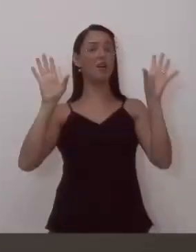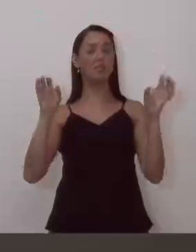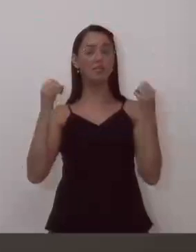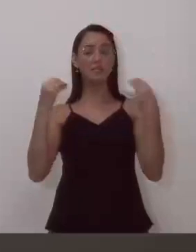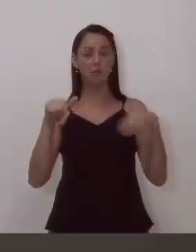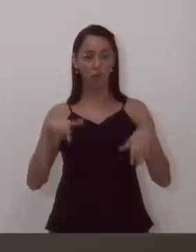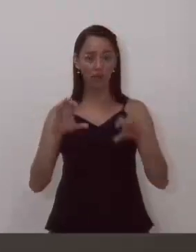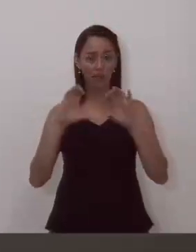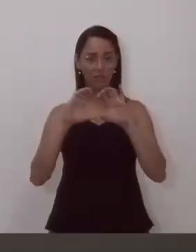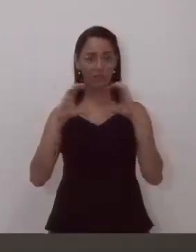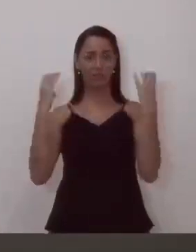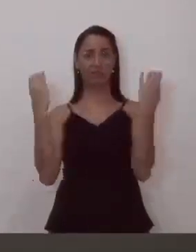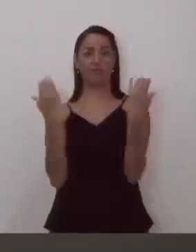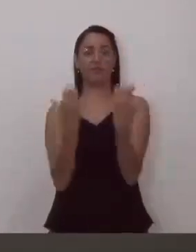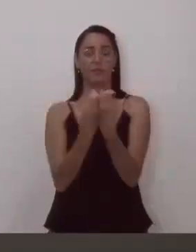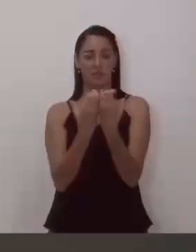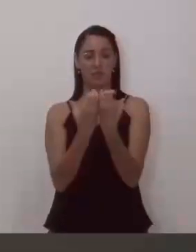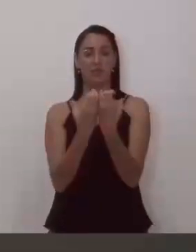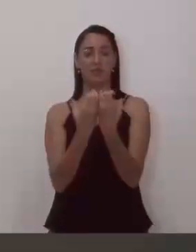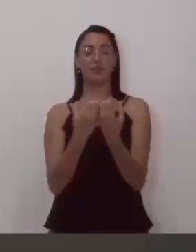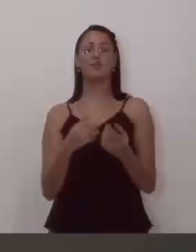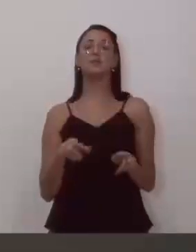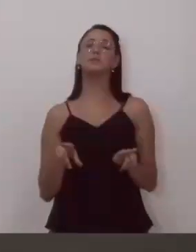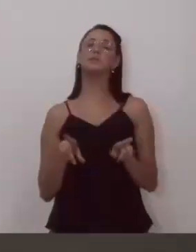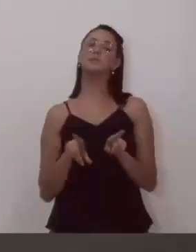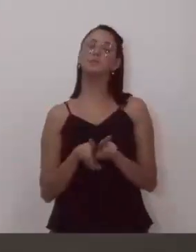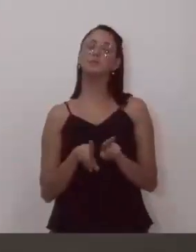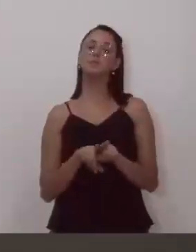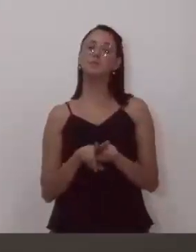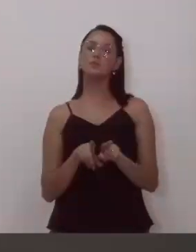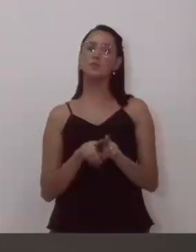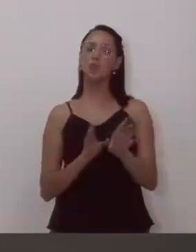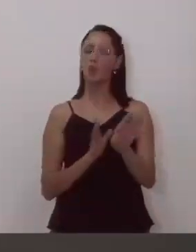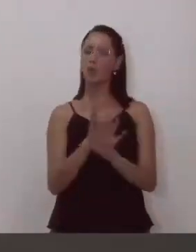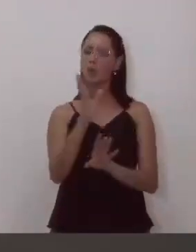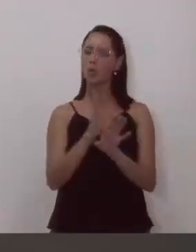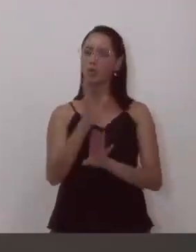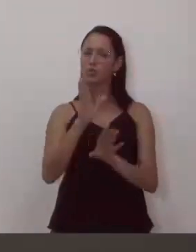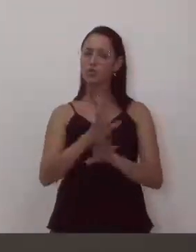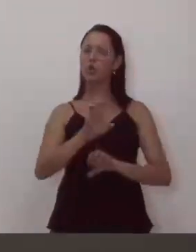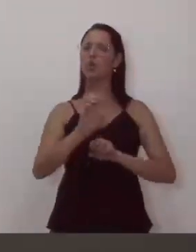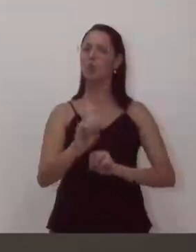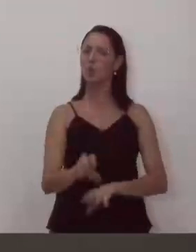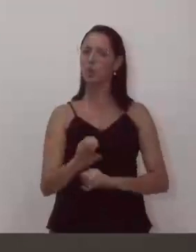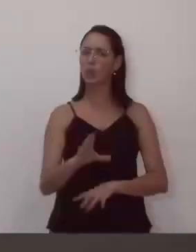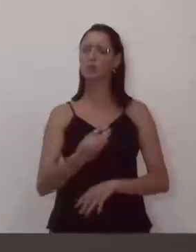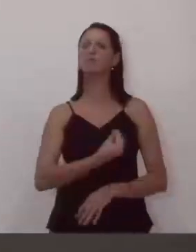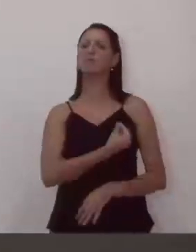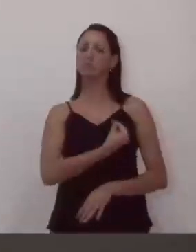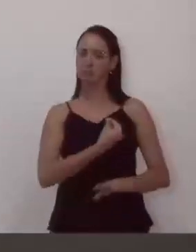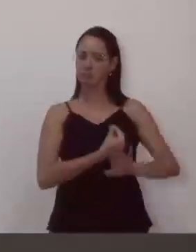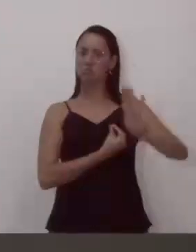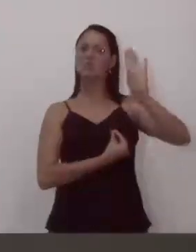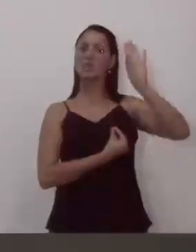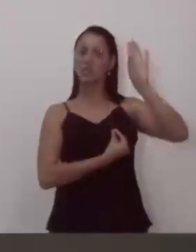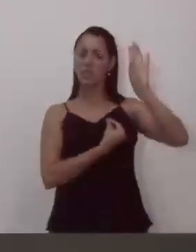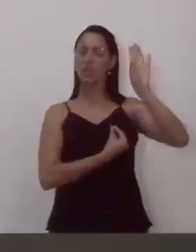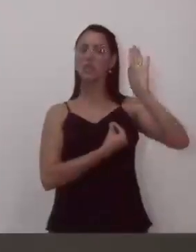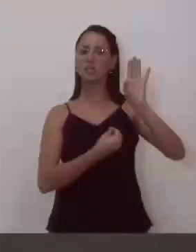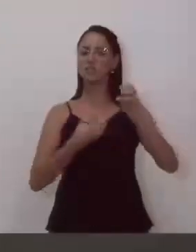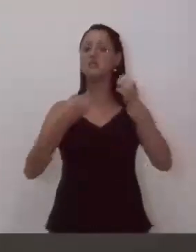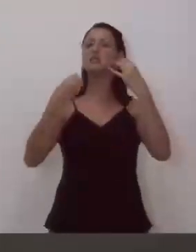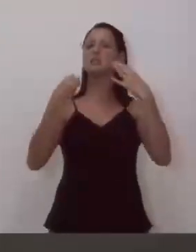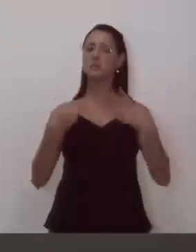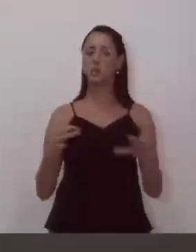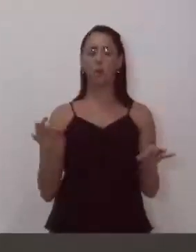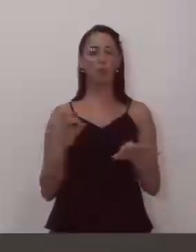Câmara. O próprio Conselho de Educação esteve presente nessa reunião também, deixou claro que ia ser